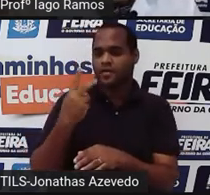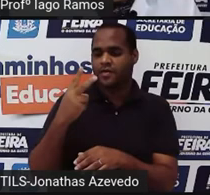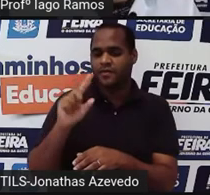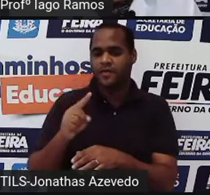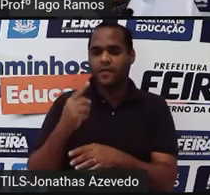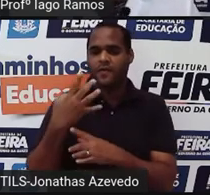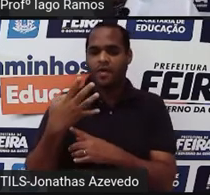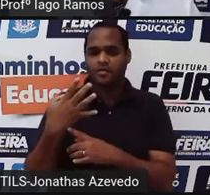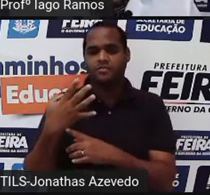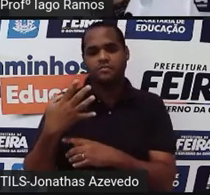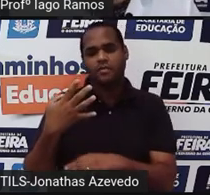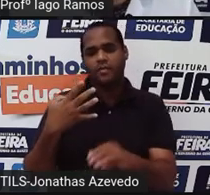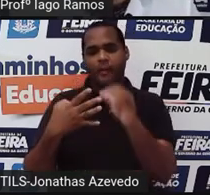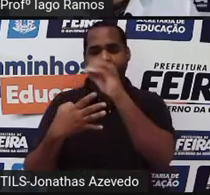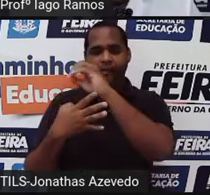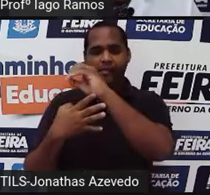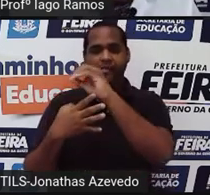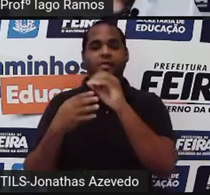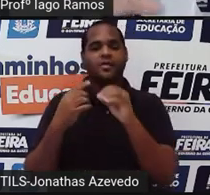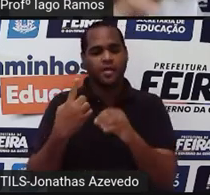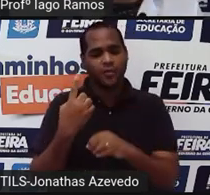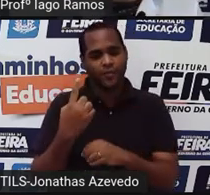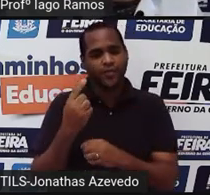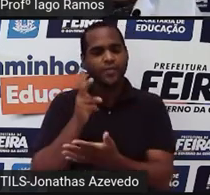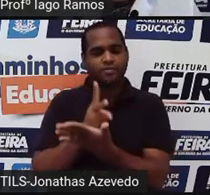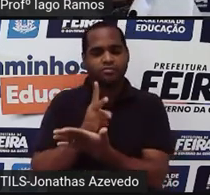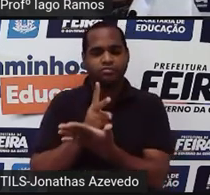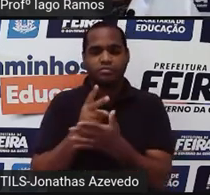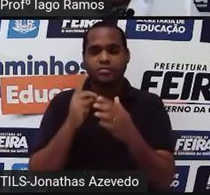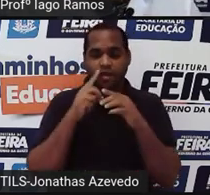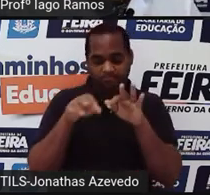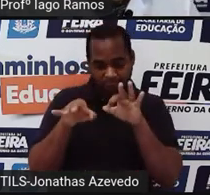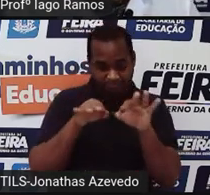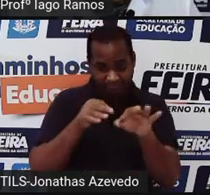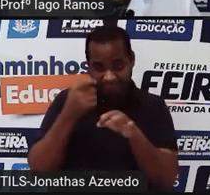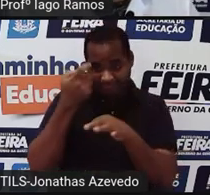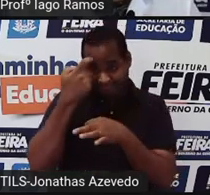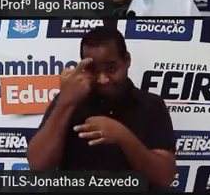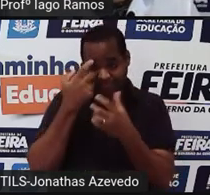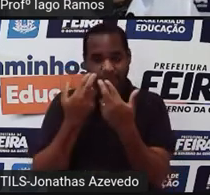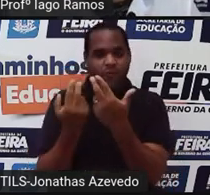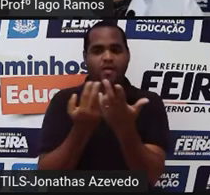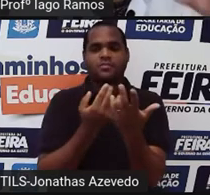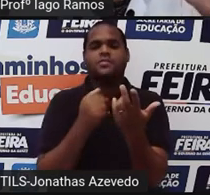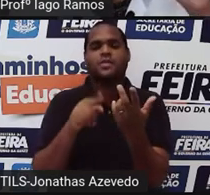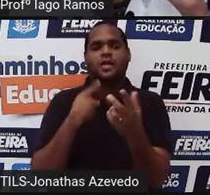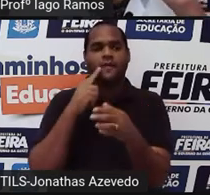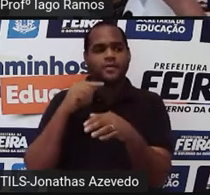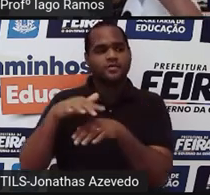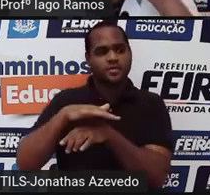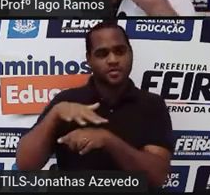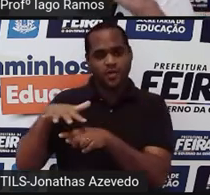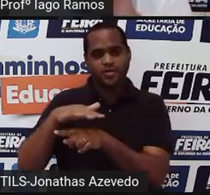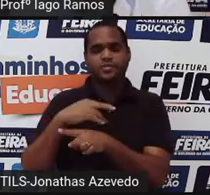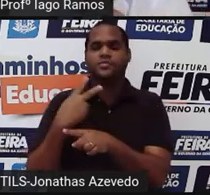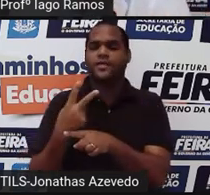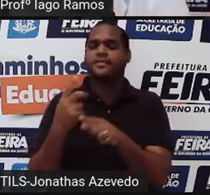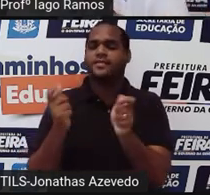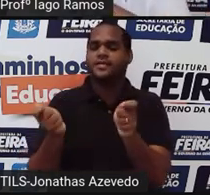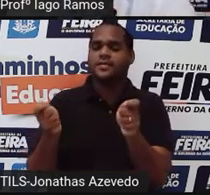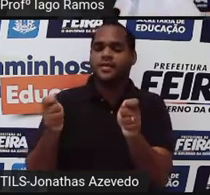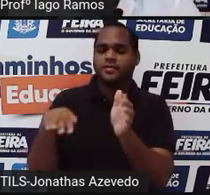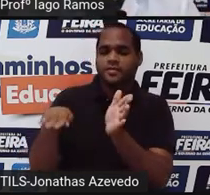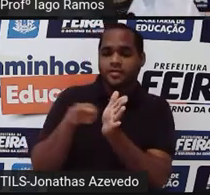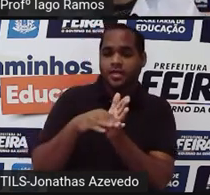,4 elevado a 0 dá 1. Construindo aquele mesmo raciocínio que a gente fez com a base 2, quando a gente chega no 2